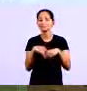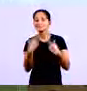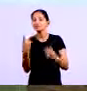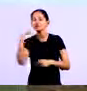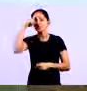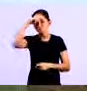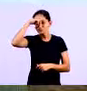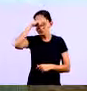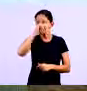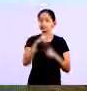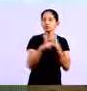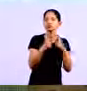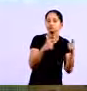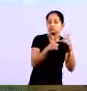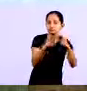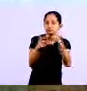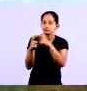situação